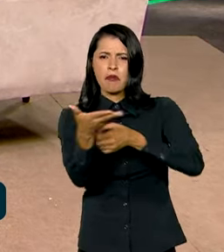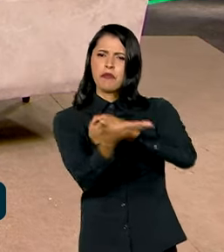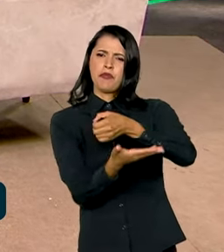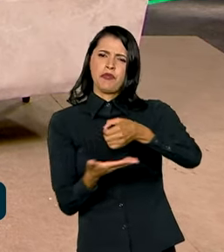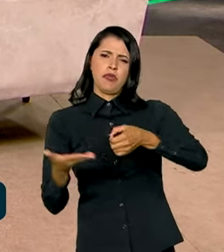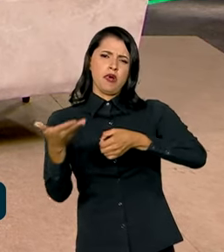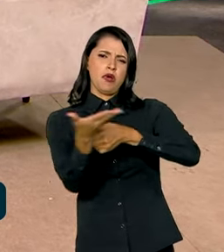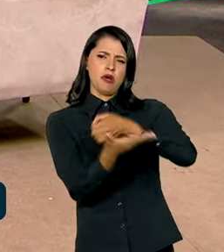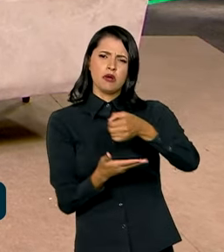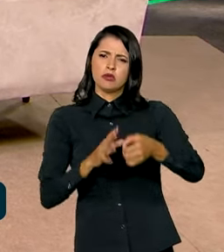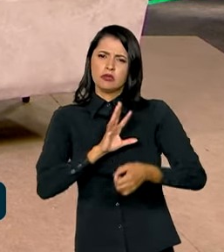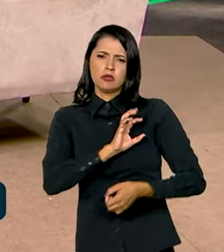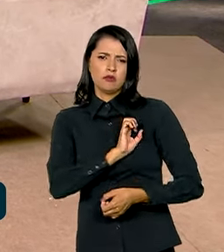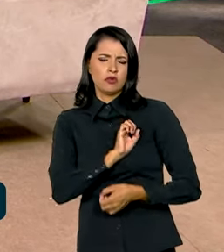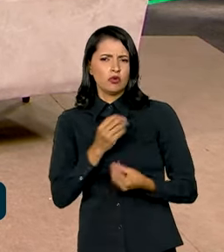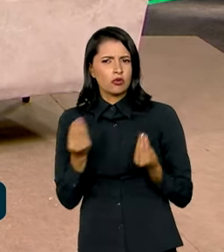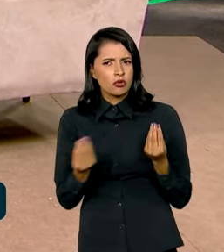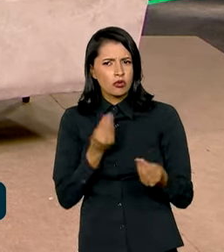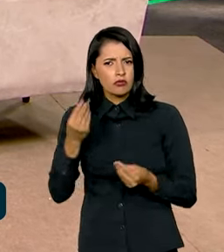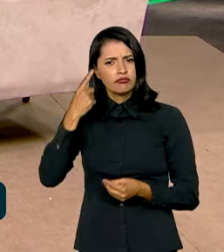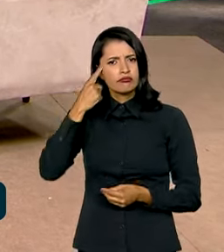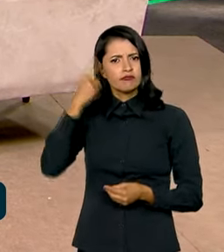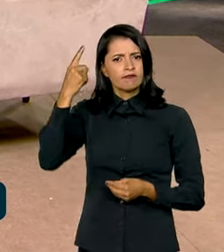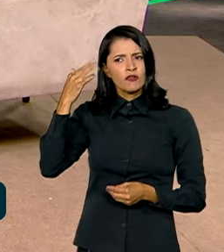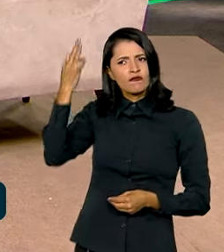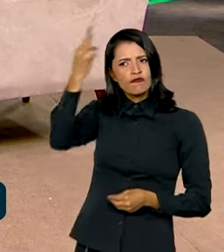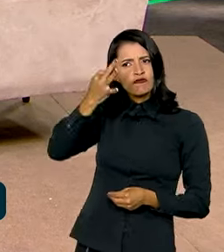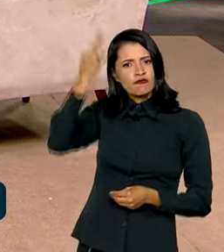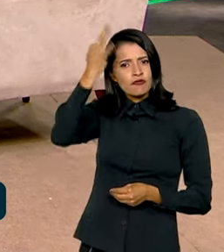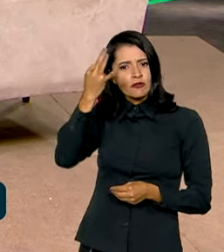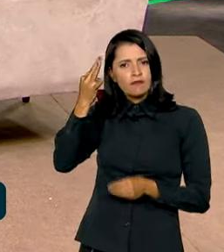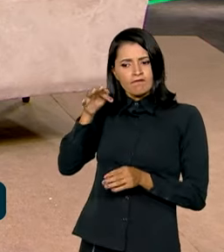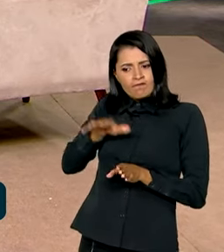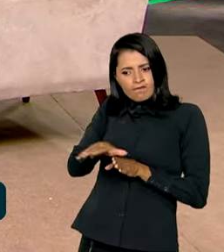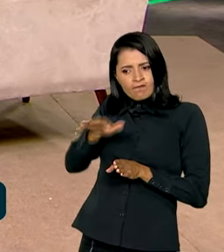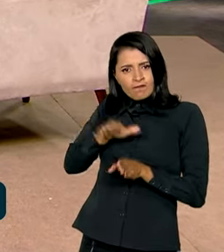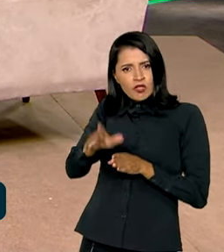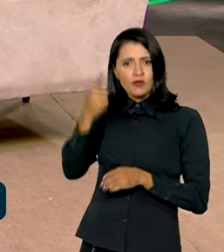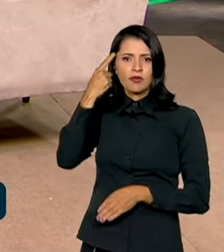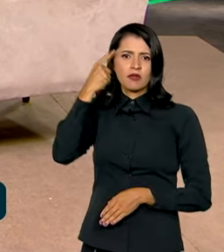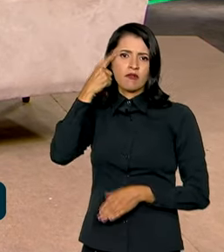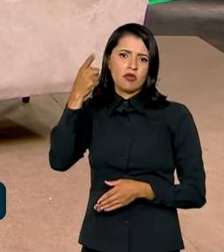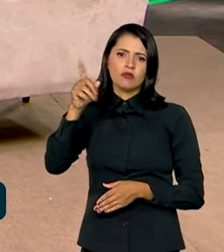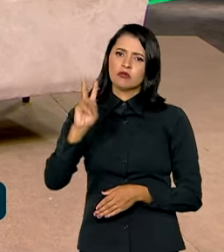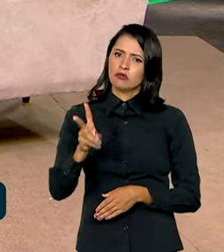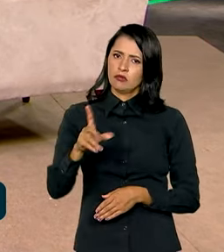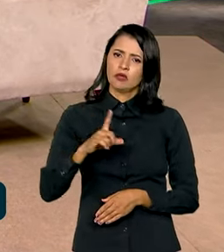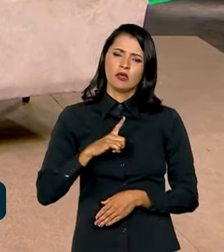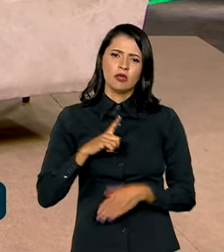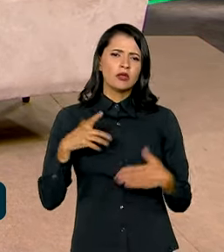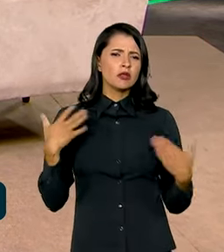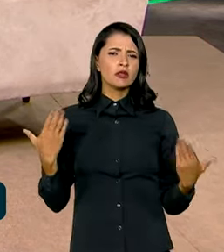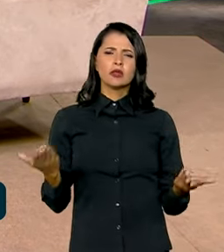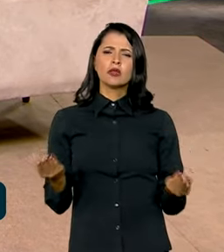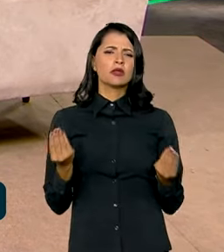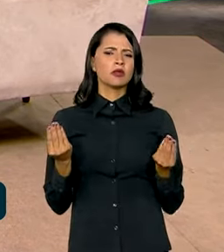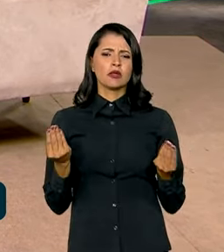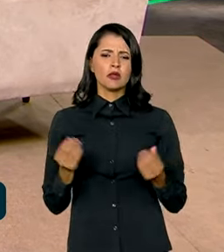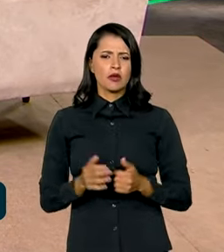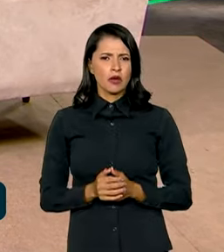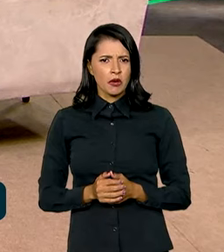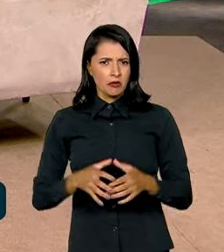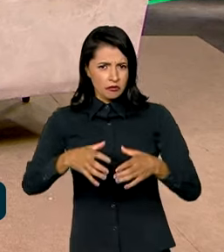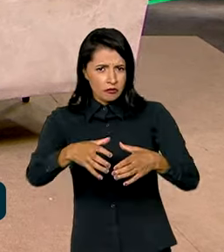nessas premissas, as ideias filosóficas orientadoras desse pensamento. Então, nós vamos